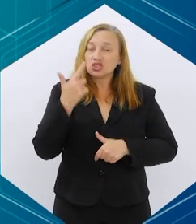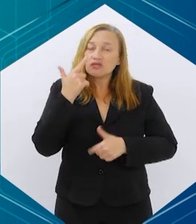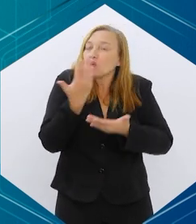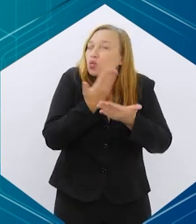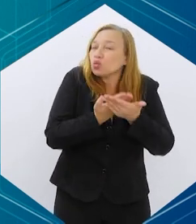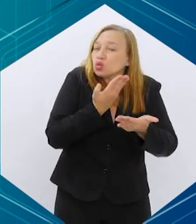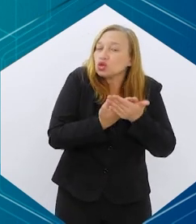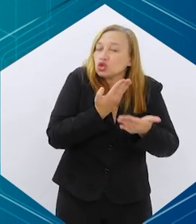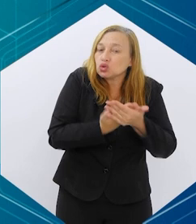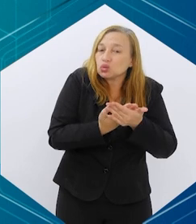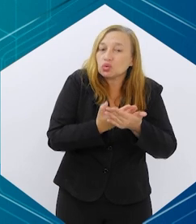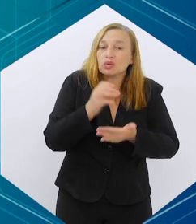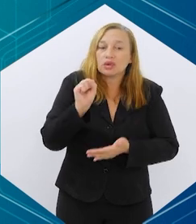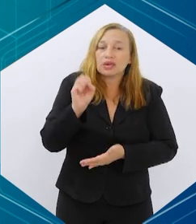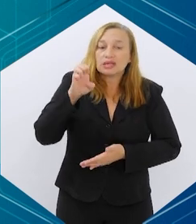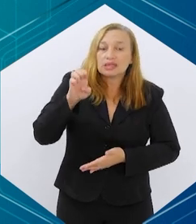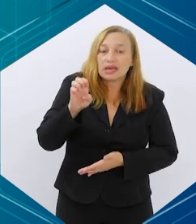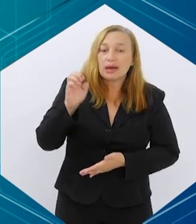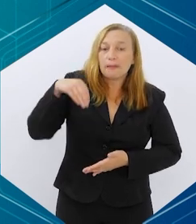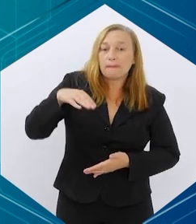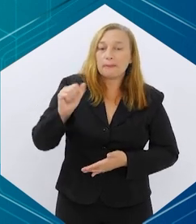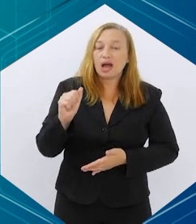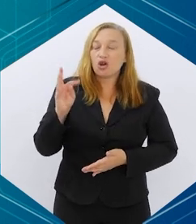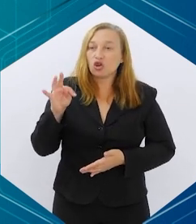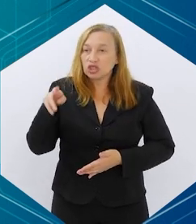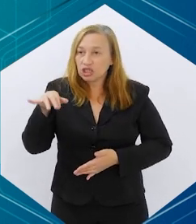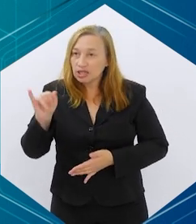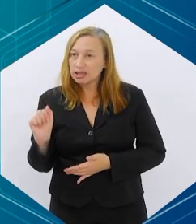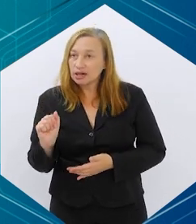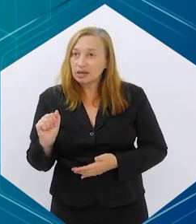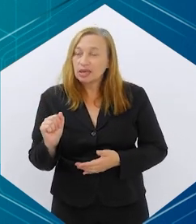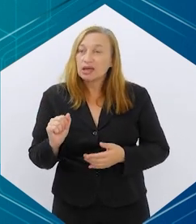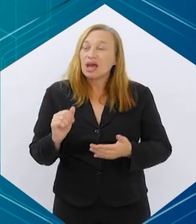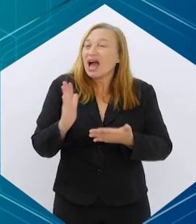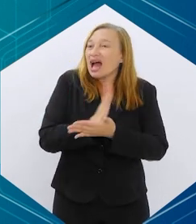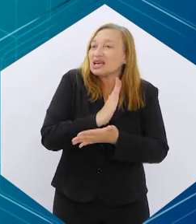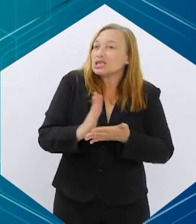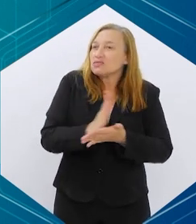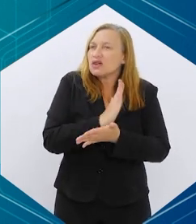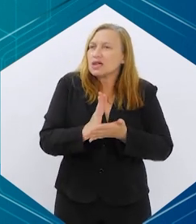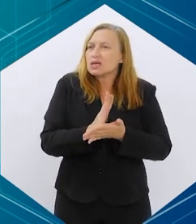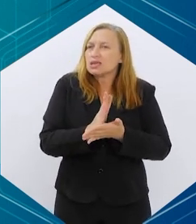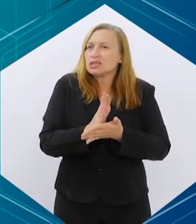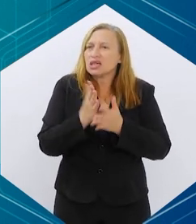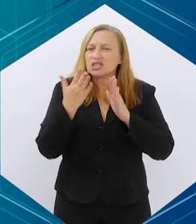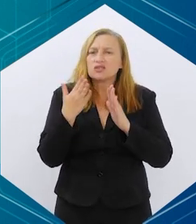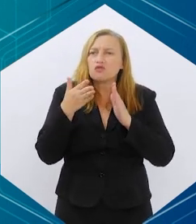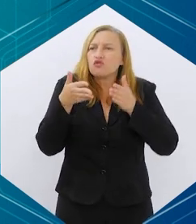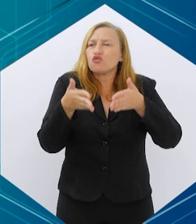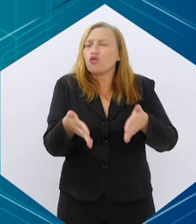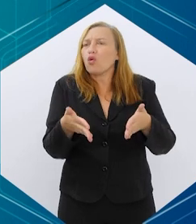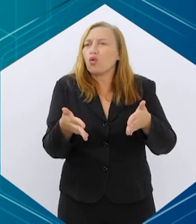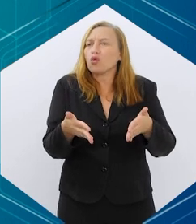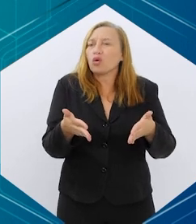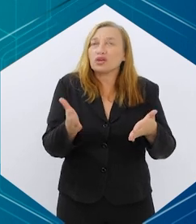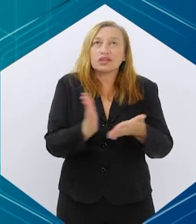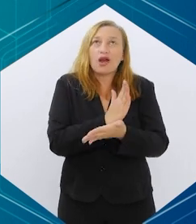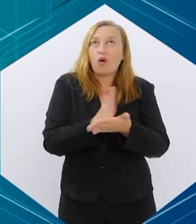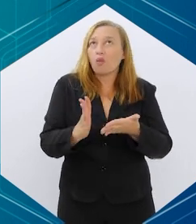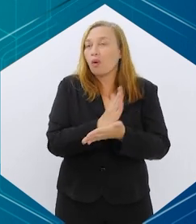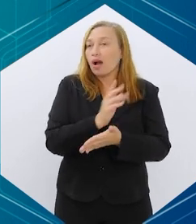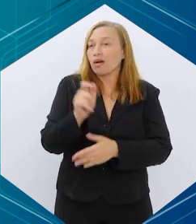um estudo com a semaglutida em adolescentes, mas às vezes elas se espelham em alguma